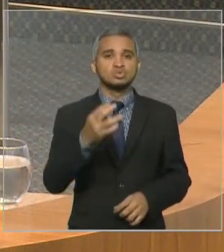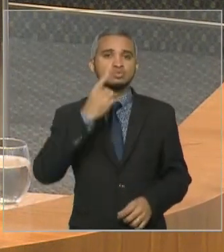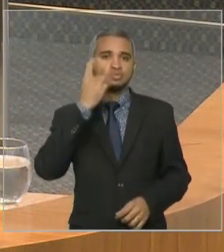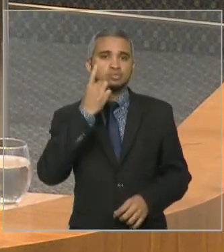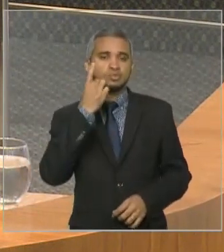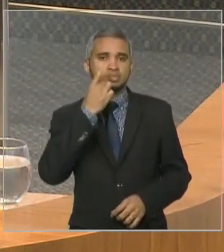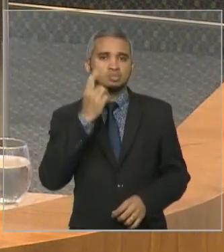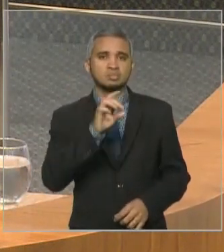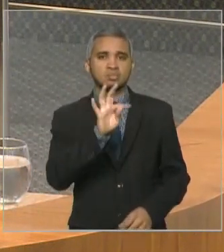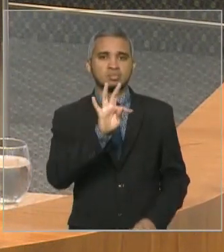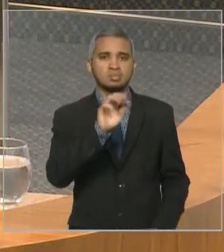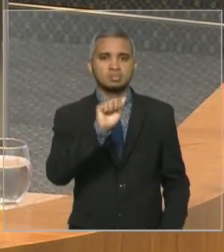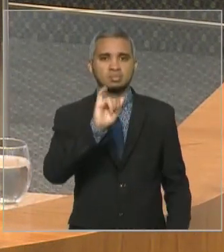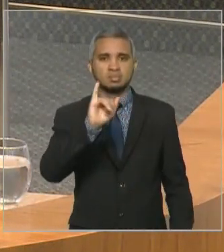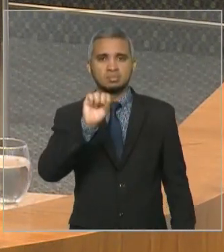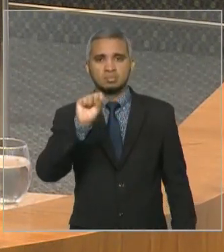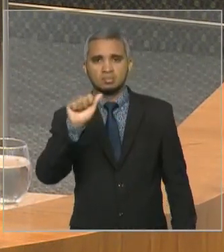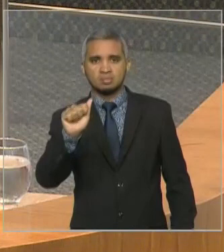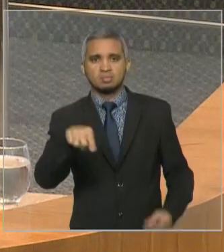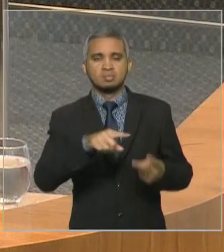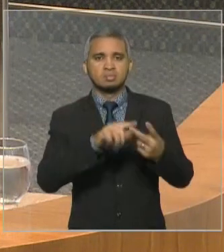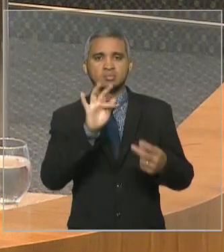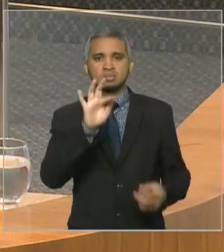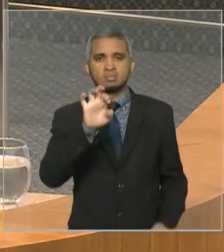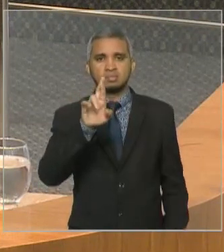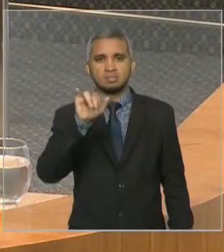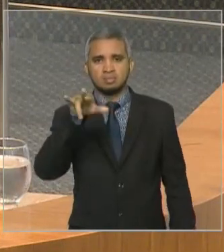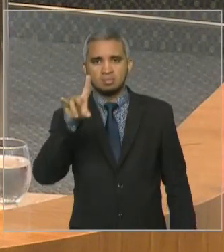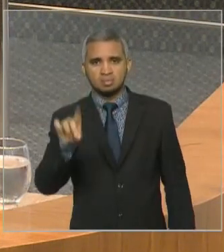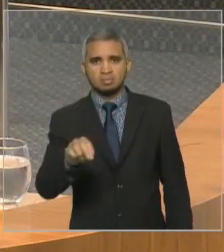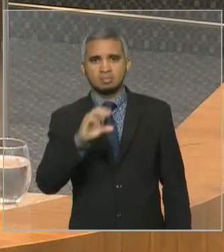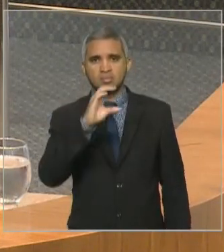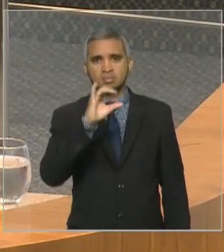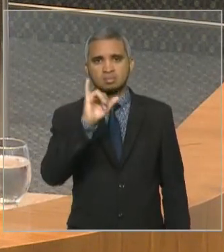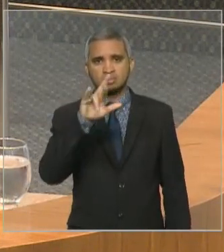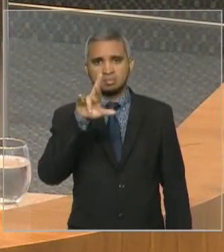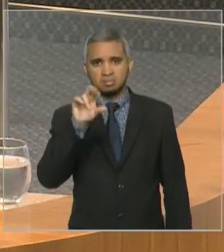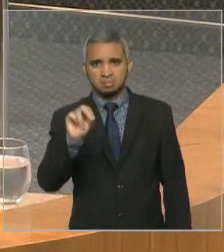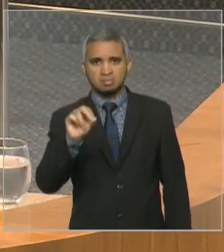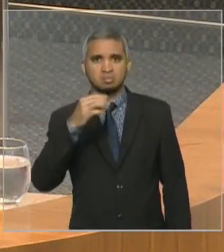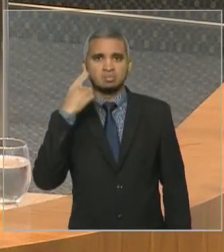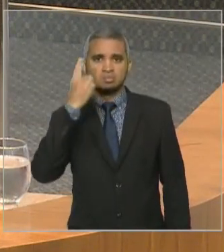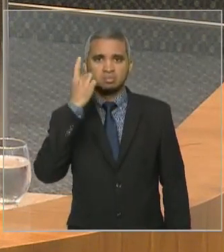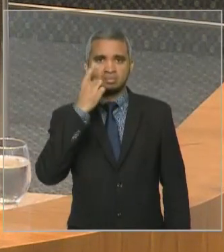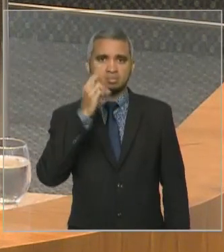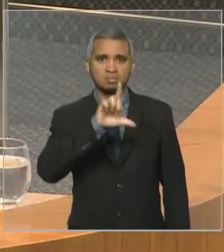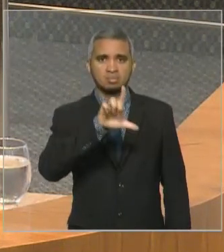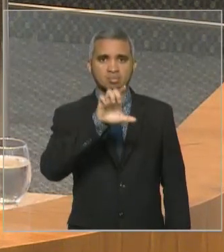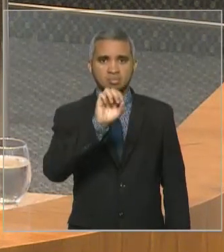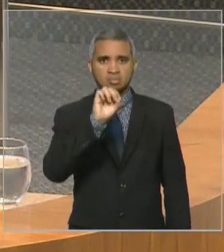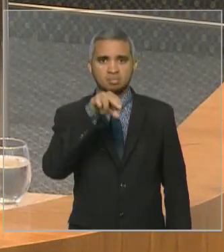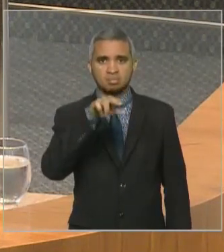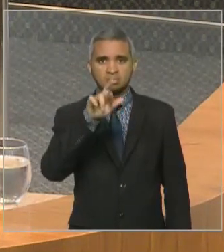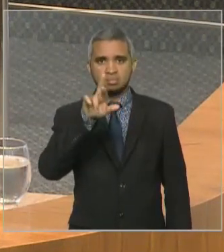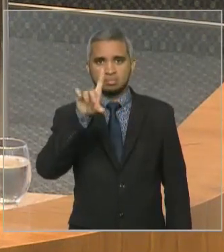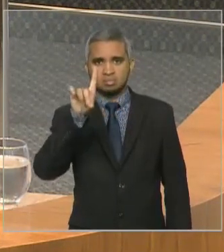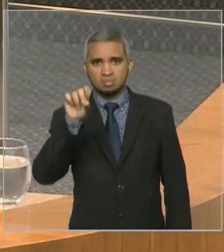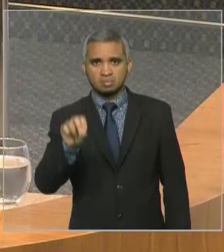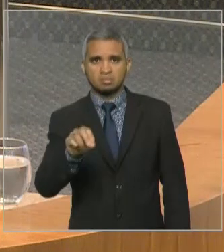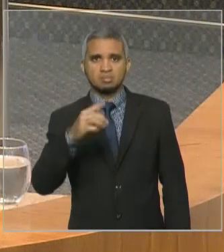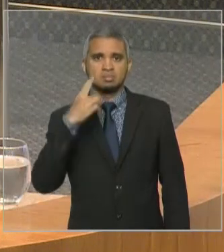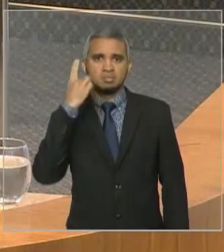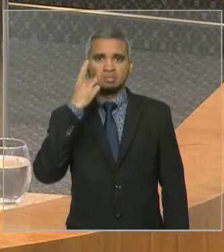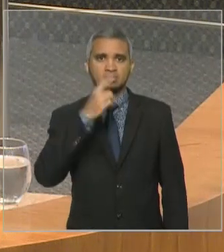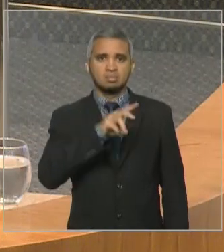mas a deputada Thaís Ortegal, deputado Fernando Pessoa, deputado Ciro Neto, deputado Leonardo Sá, deputado